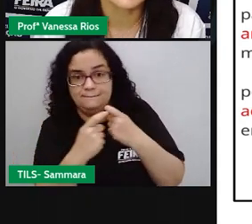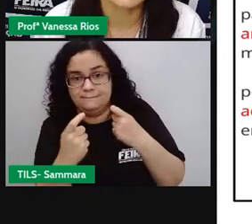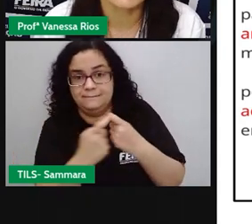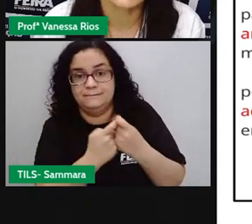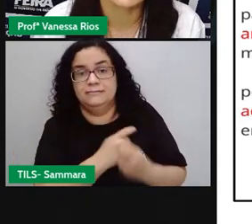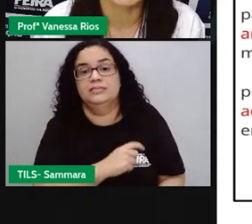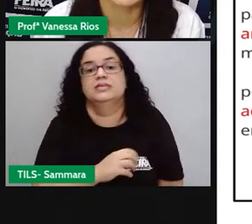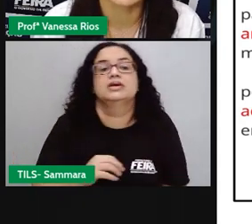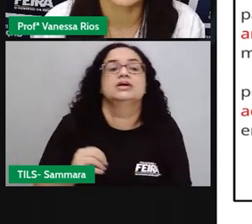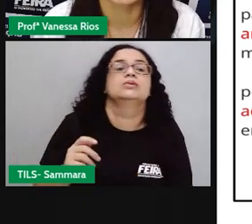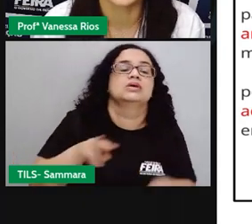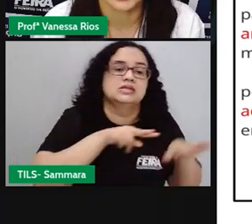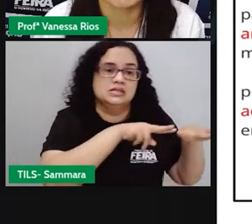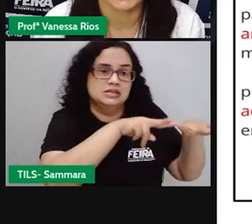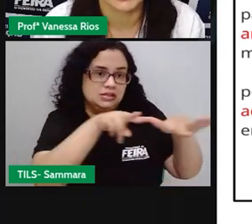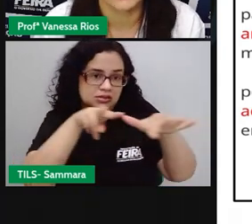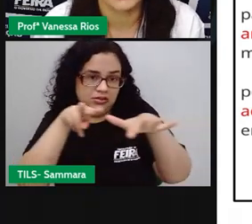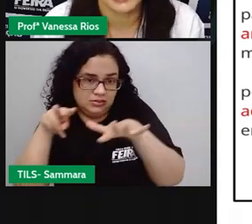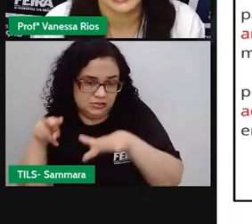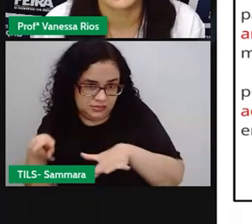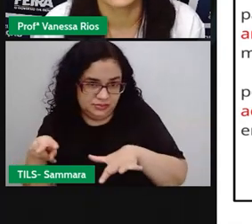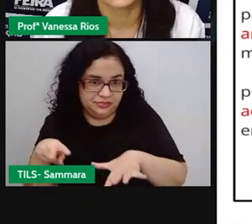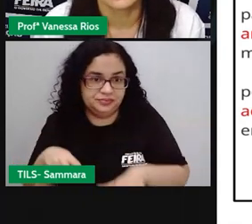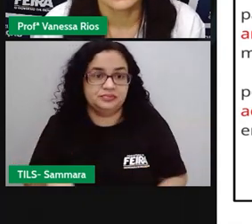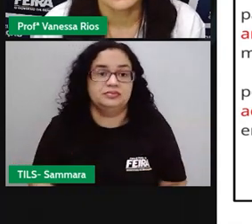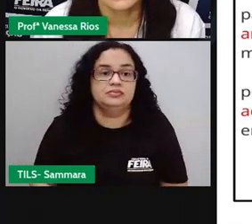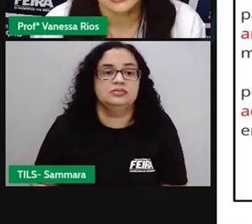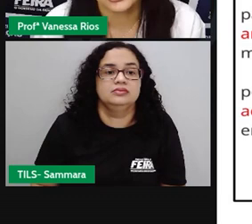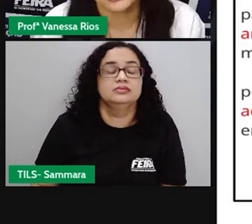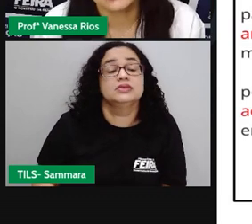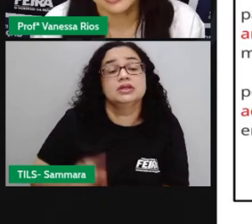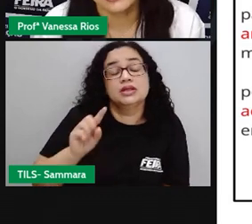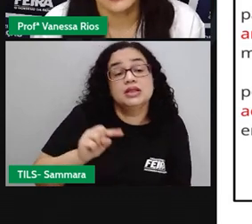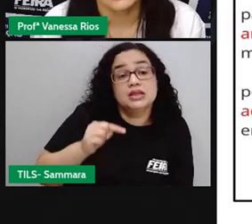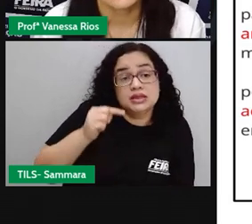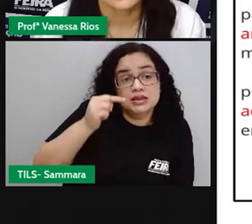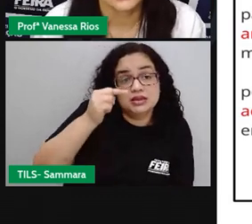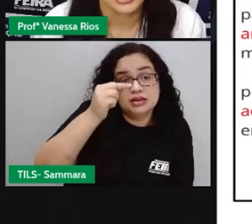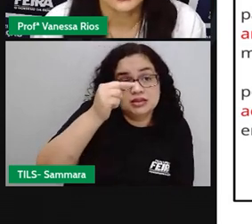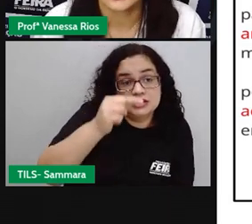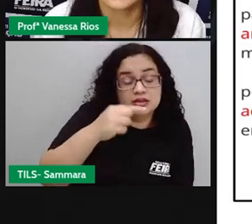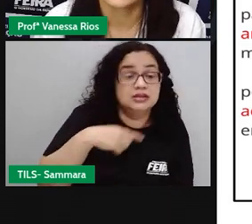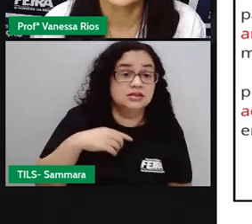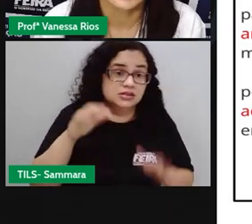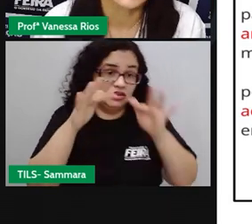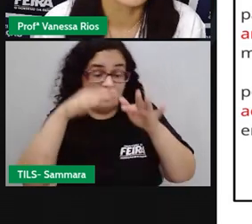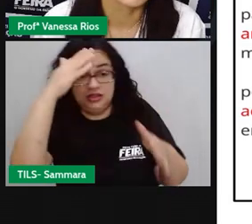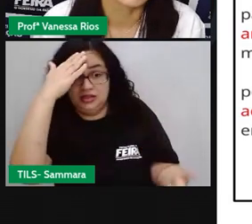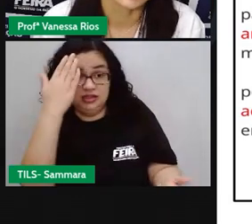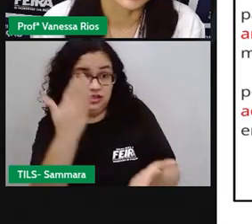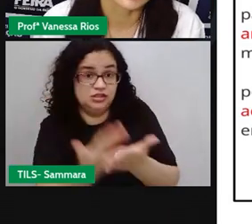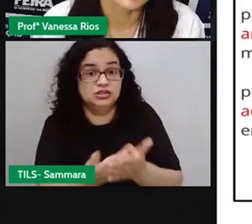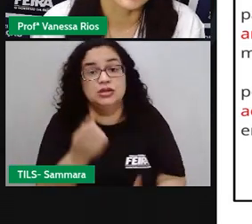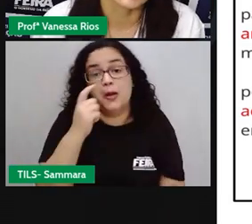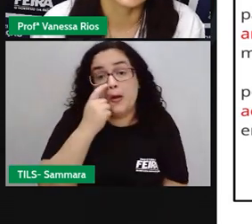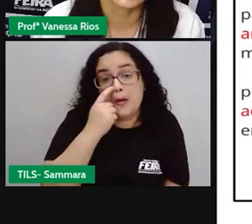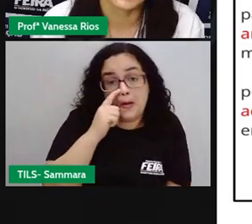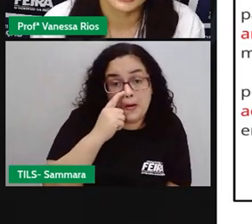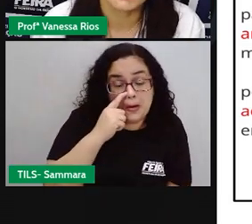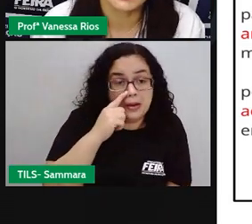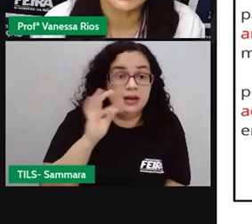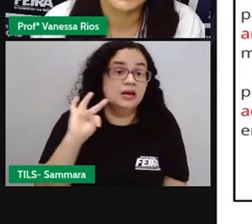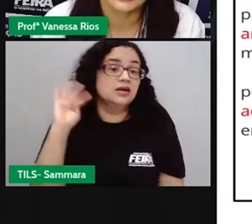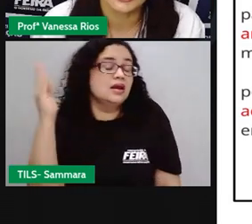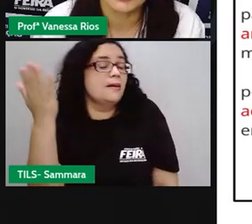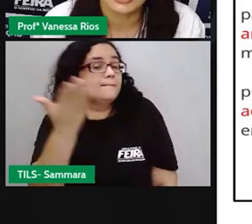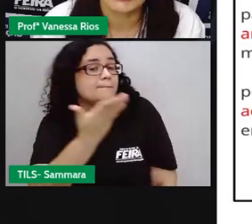perna e, em poucas semanas, eu estava recuperada. Desde então, deixei de acreditar em bruxas. E